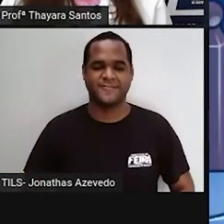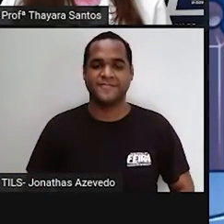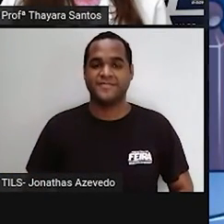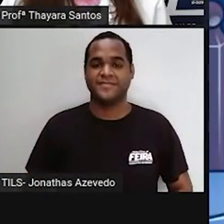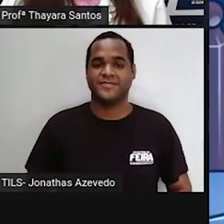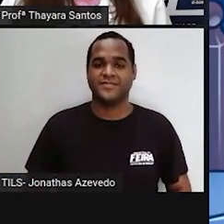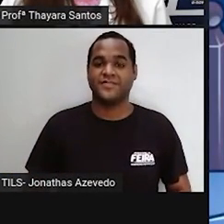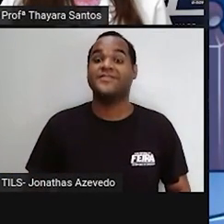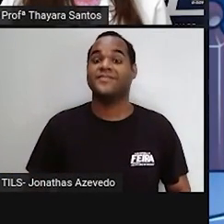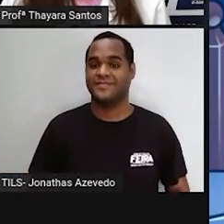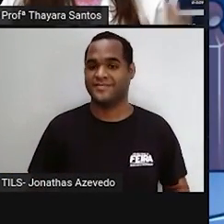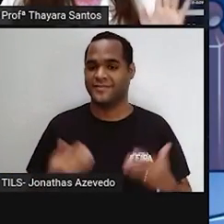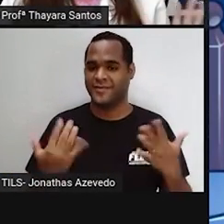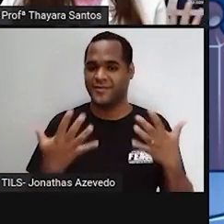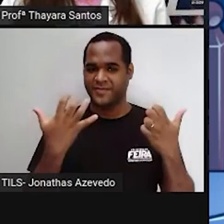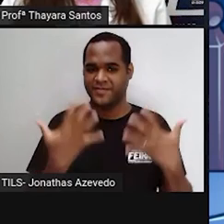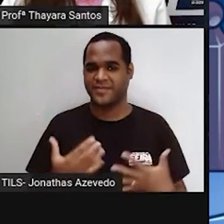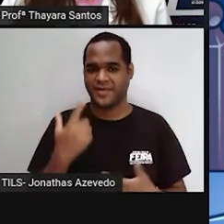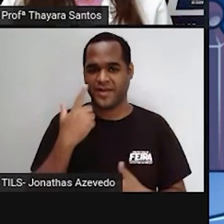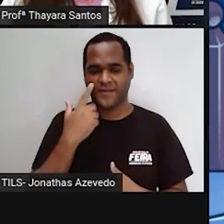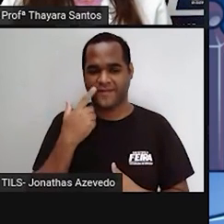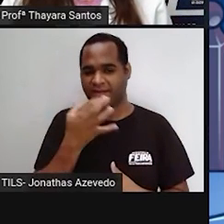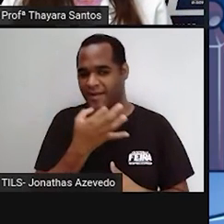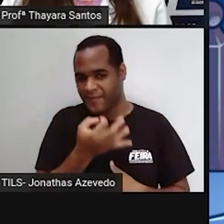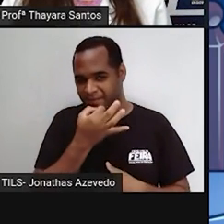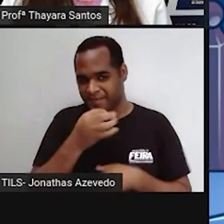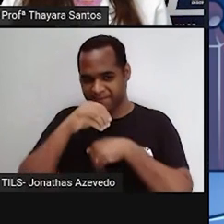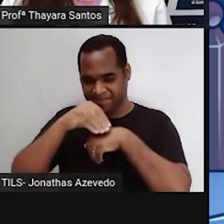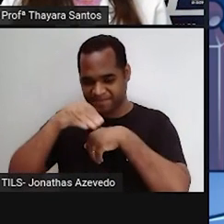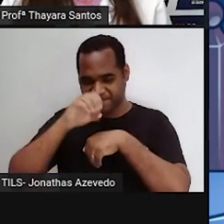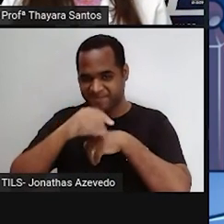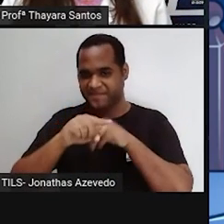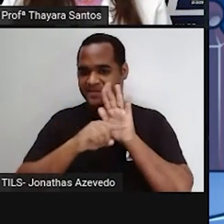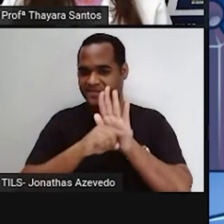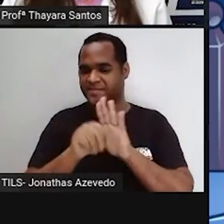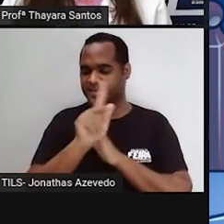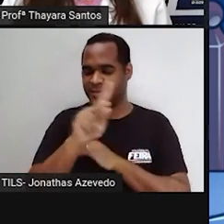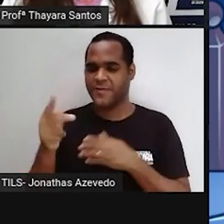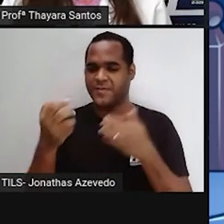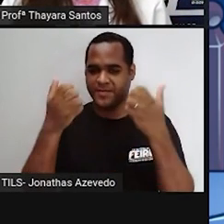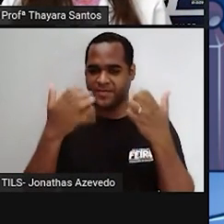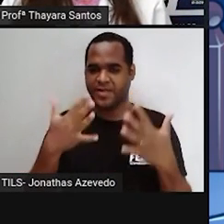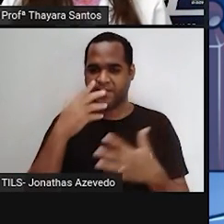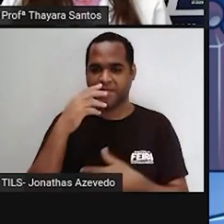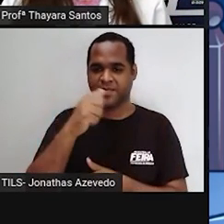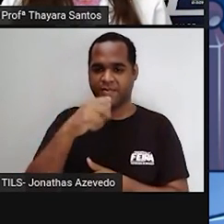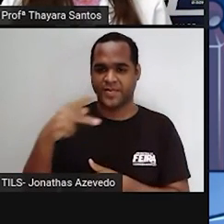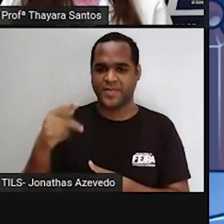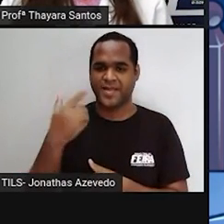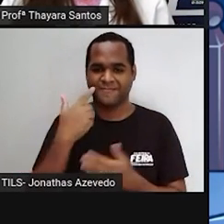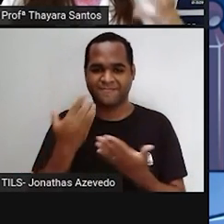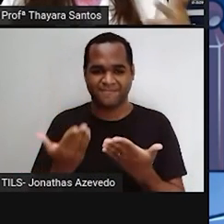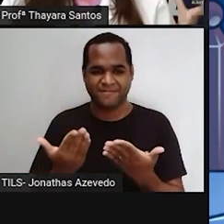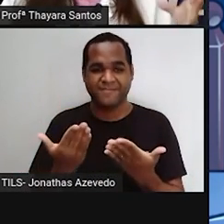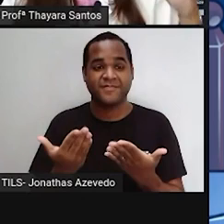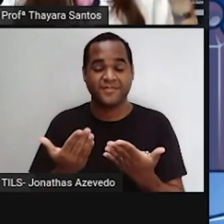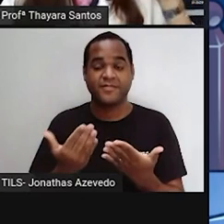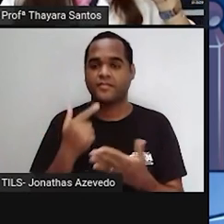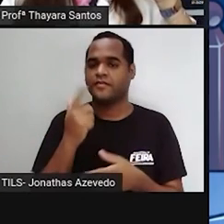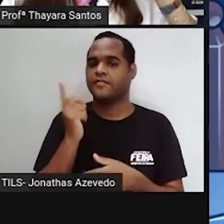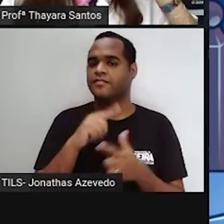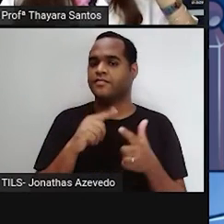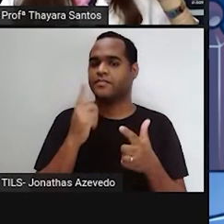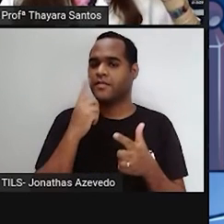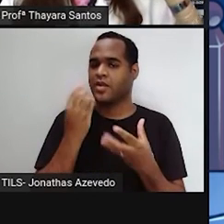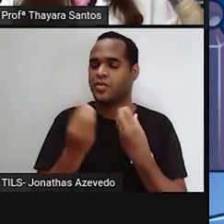E, agora, tem um momentinho aí de cada prova. Nessa dica, eu vou mostrar para vocês um aplicativo, que é o Start Chart. E, através dele, a gente